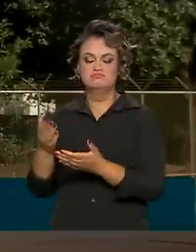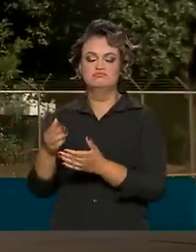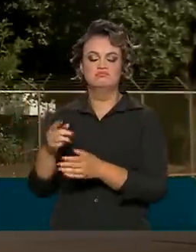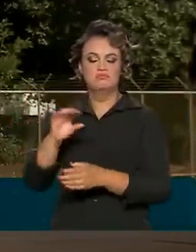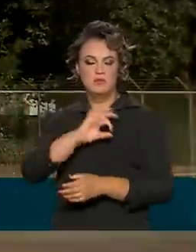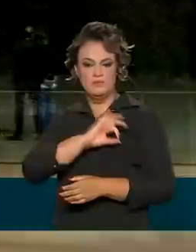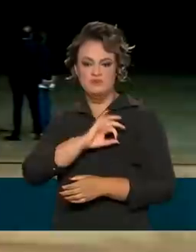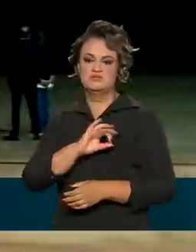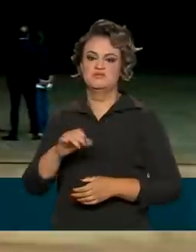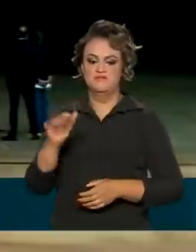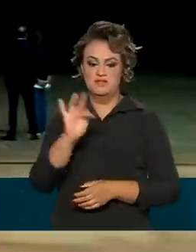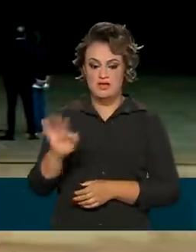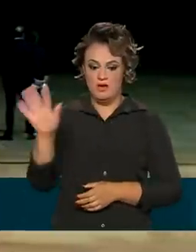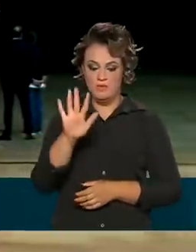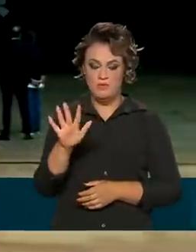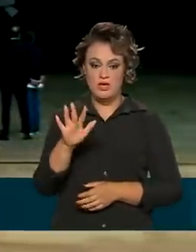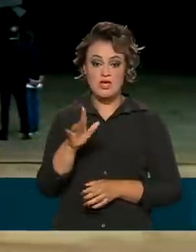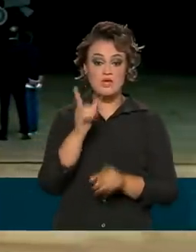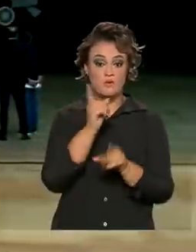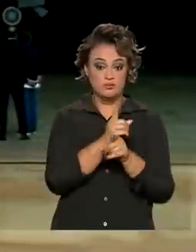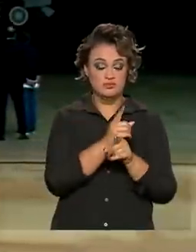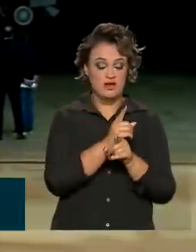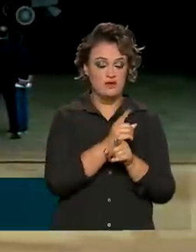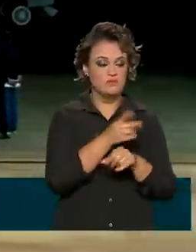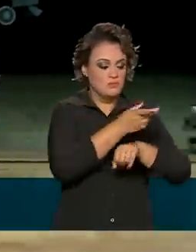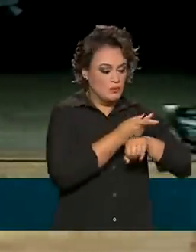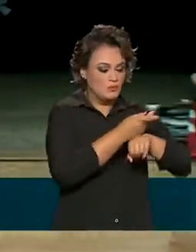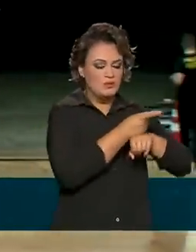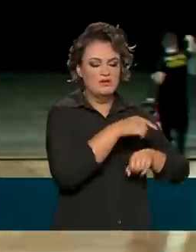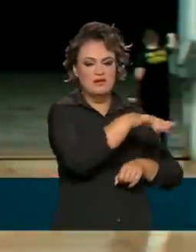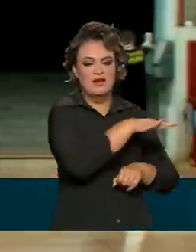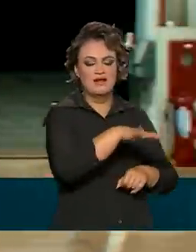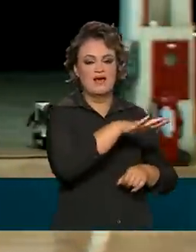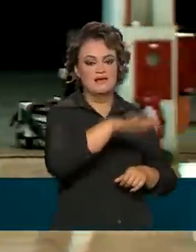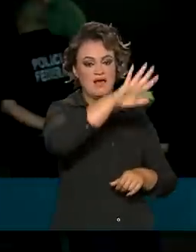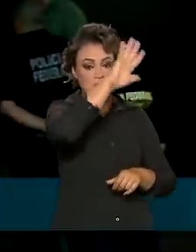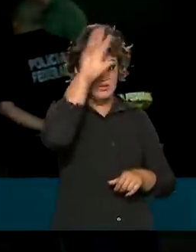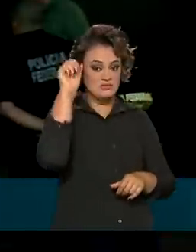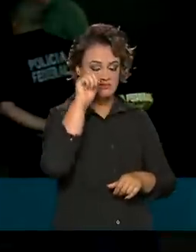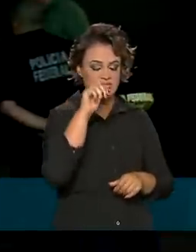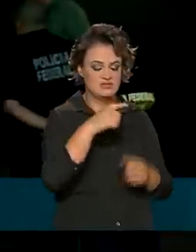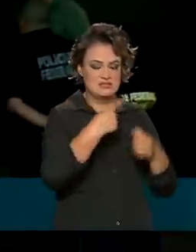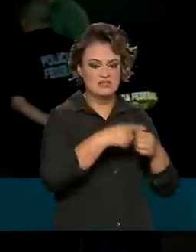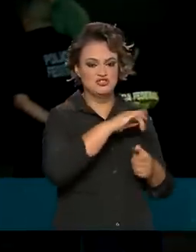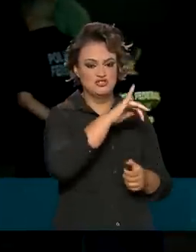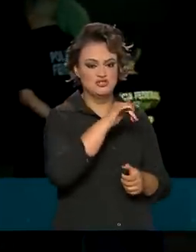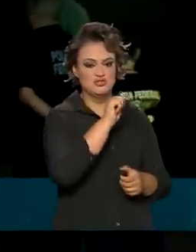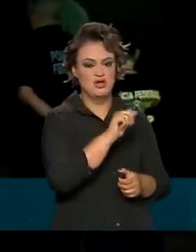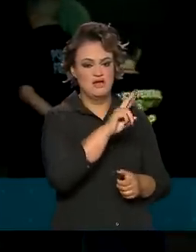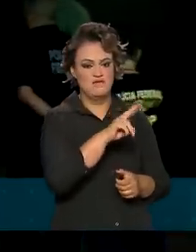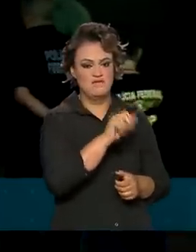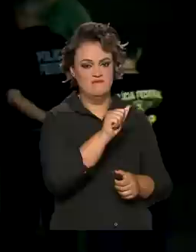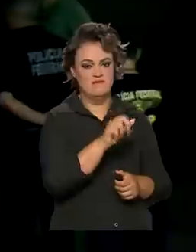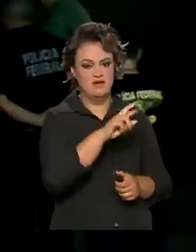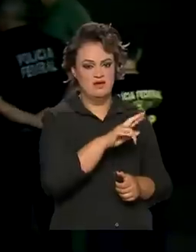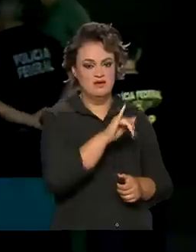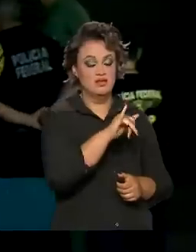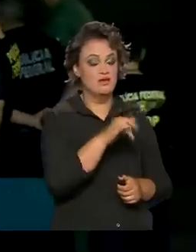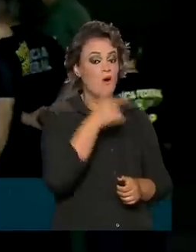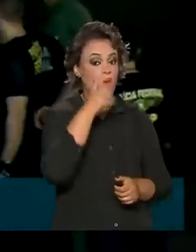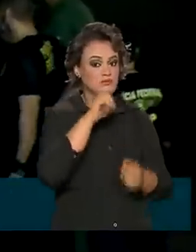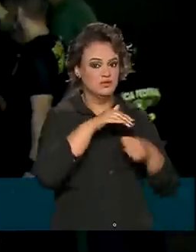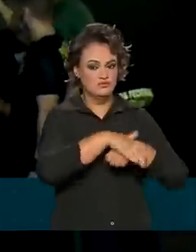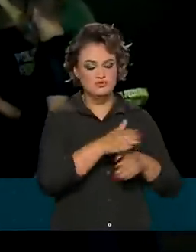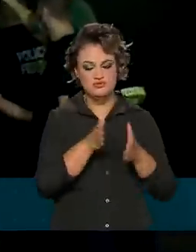restos mortais encontrados durante as buscas no Vale do Javari, no Amazonas, chegaram na noite de ontem aqui em Brasília.